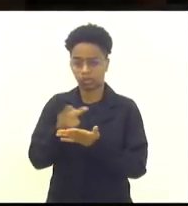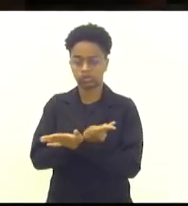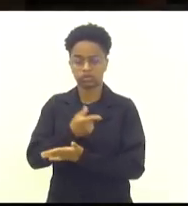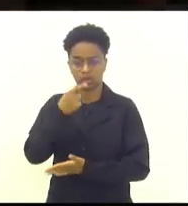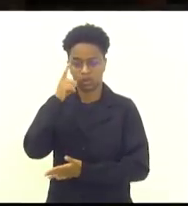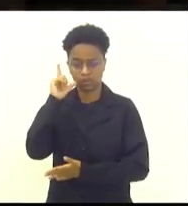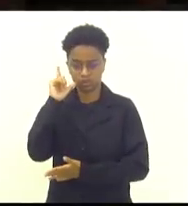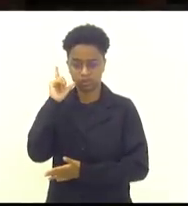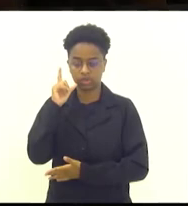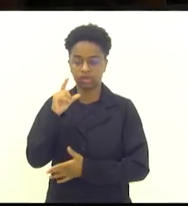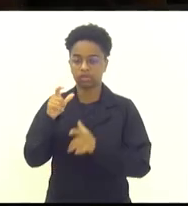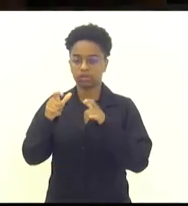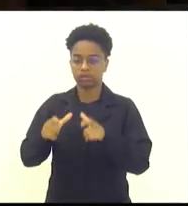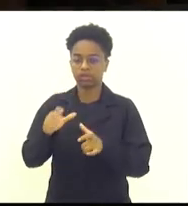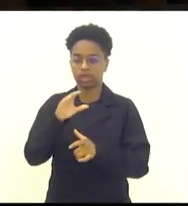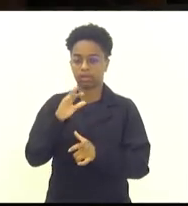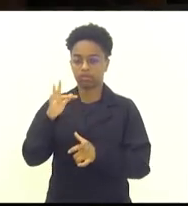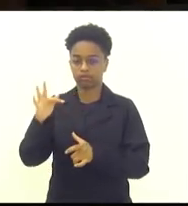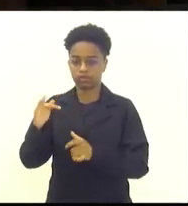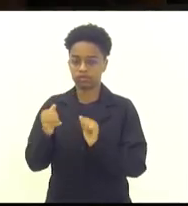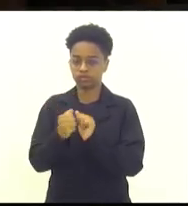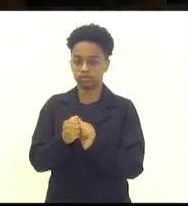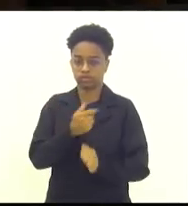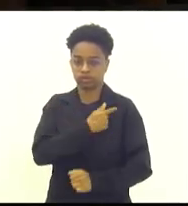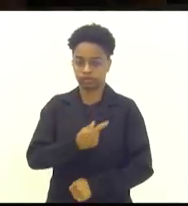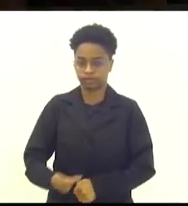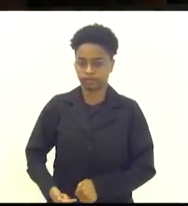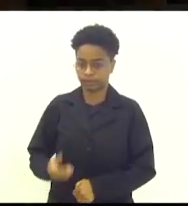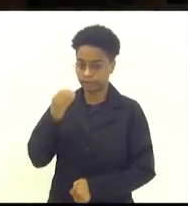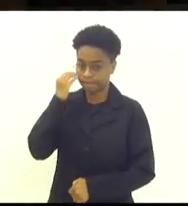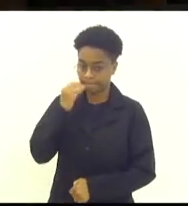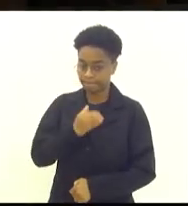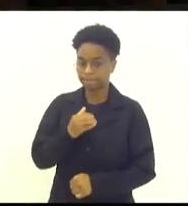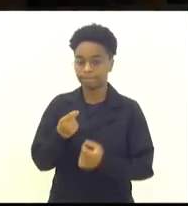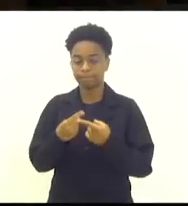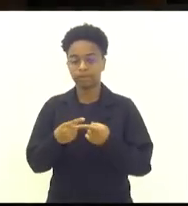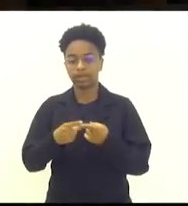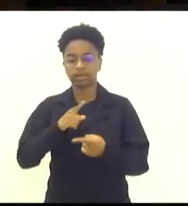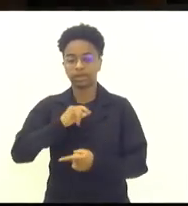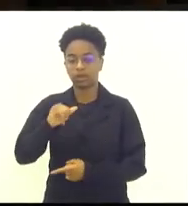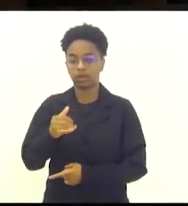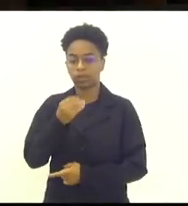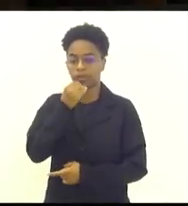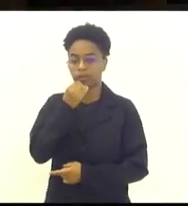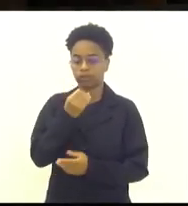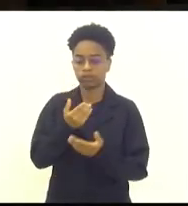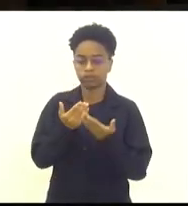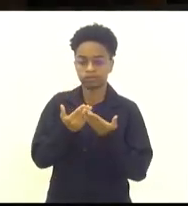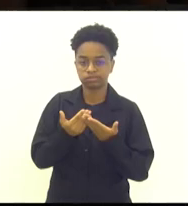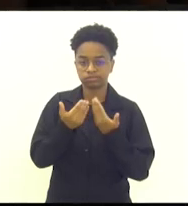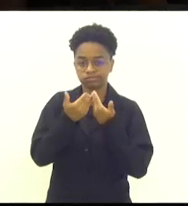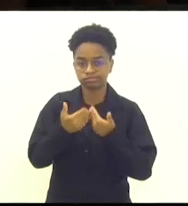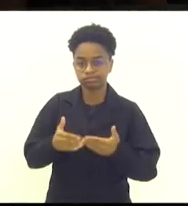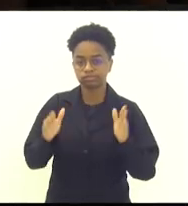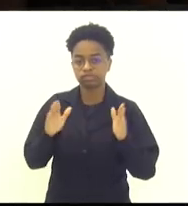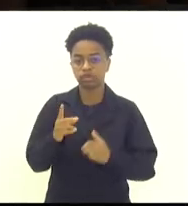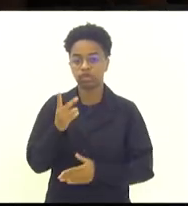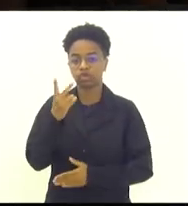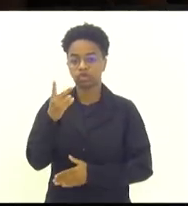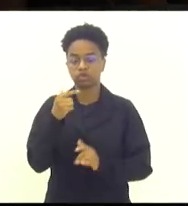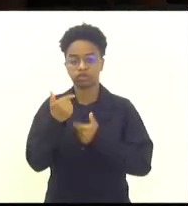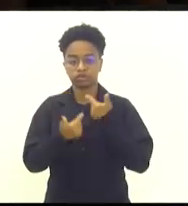conosco na cidade de Cabo Frio, já tivemos a oportunidade de inaugurar dois grandes